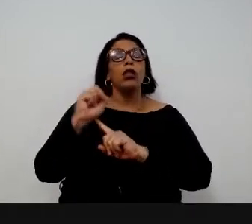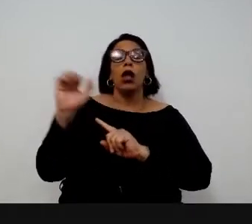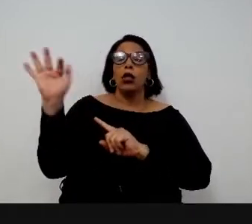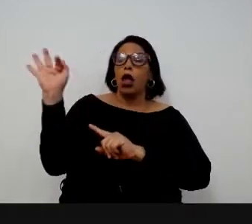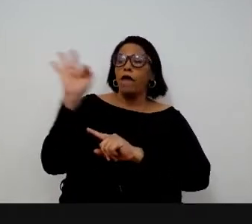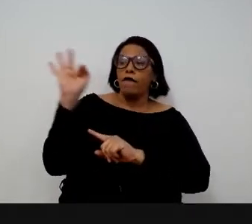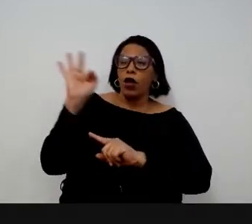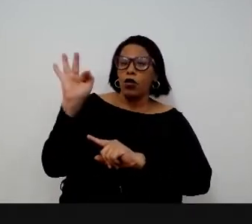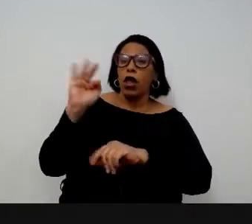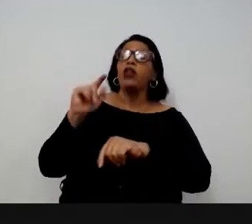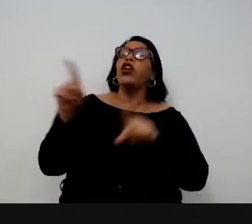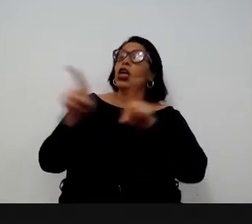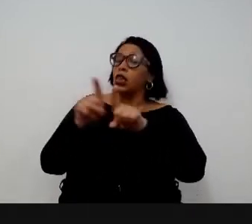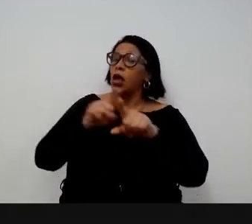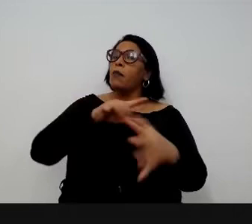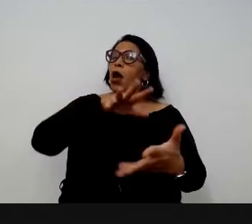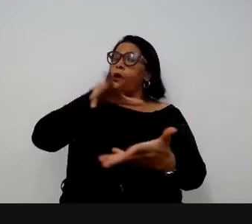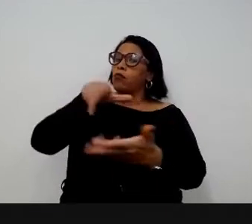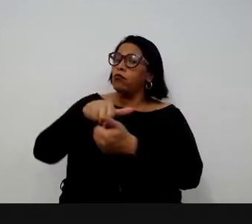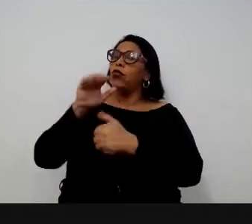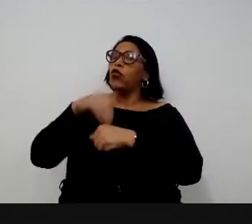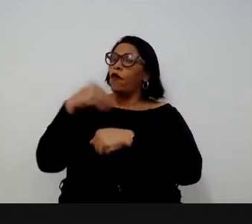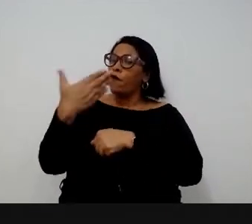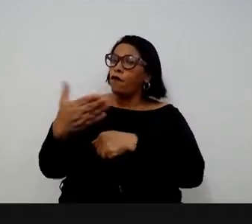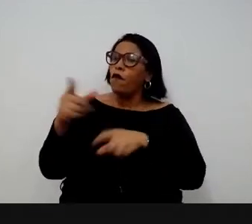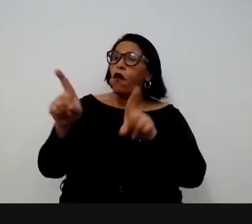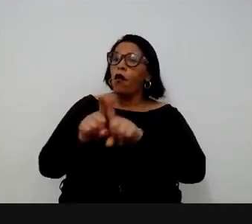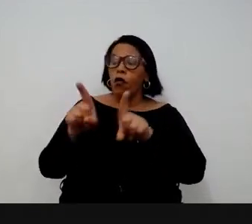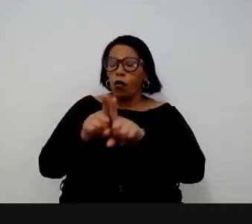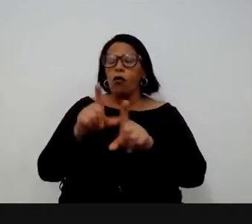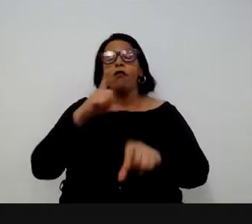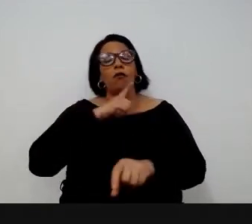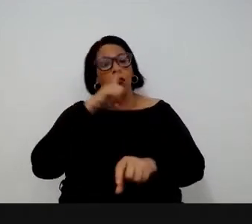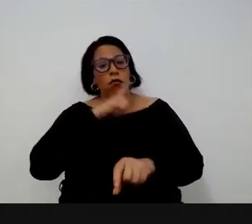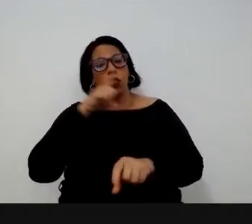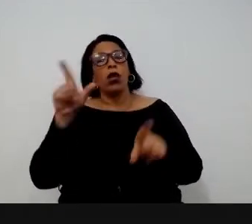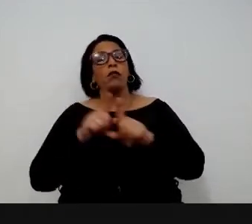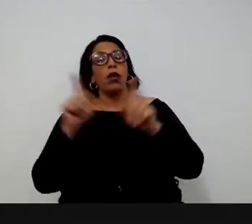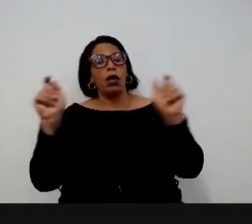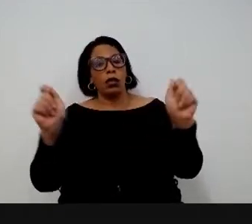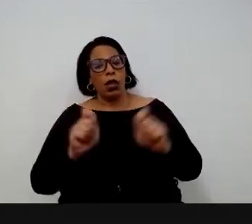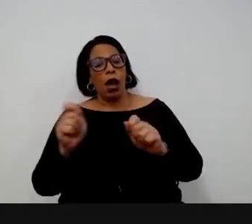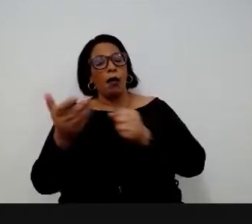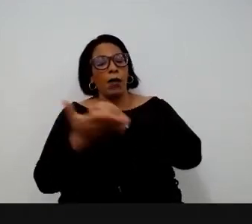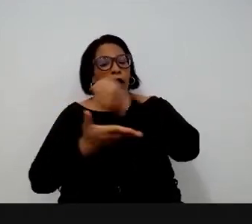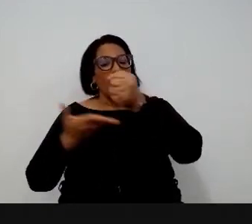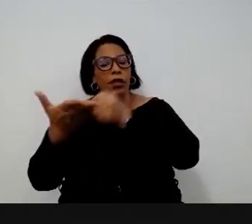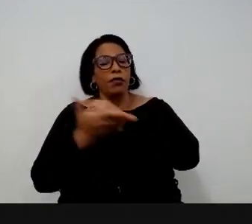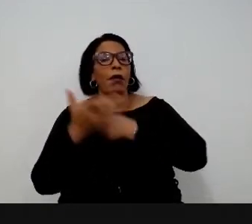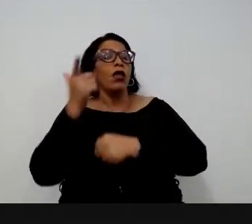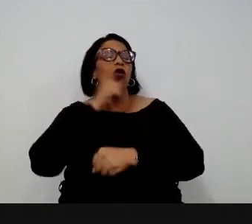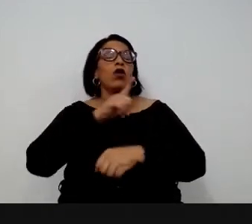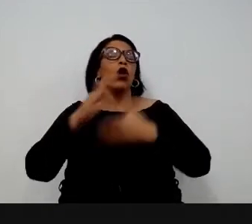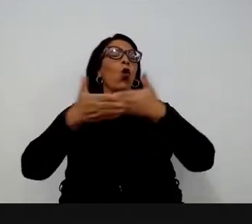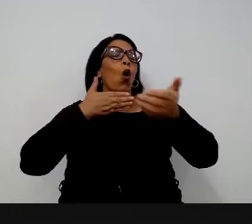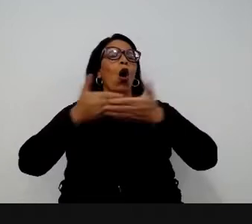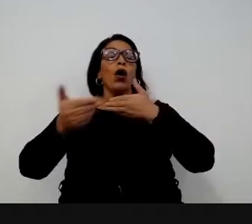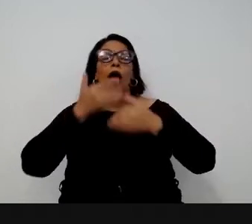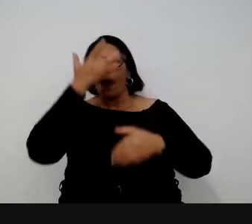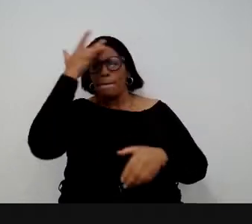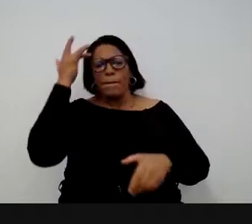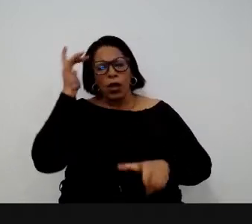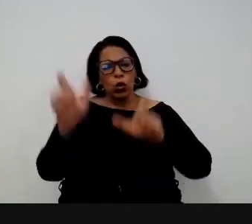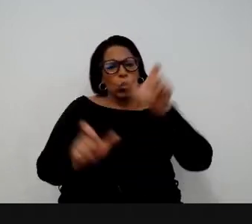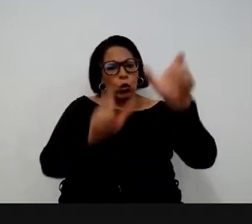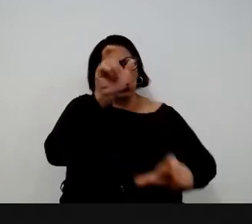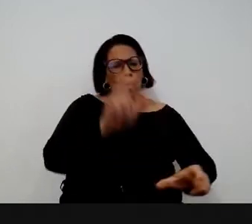brasileira ou internacional mesmo. A gente tem um programa, por exemplo, de Fellowship, que permite que essas bases sejam acessadas por qualquer pesquisador